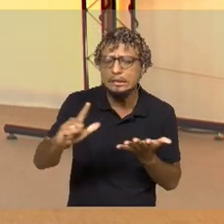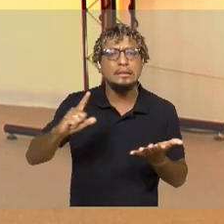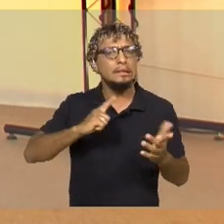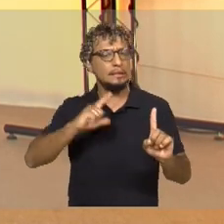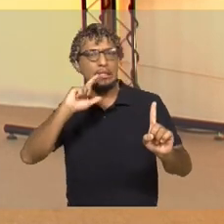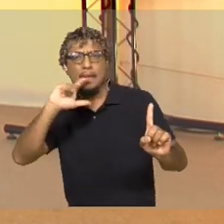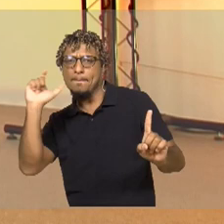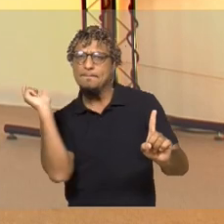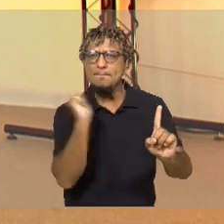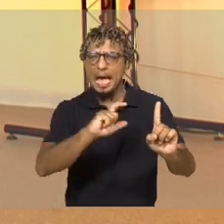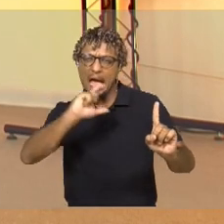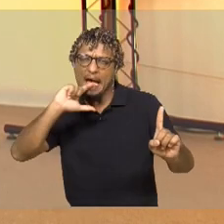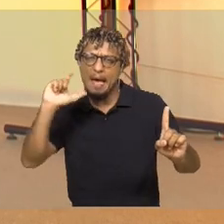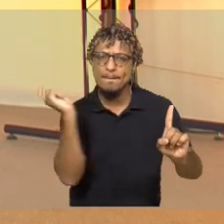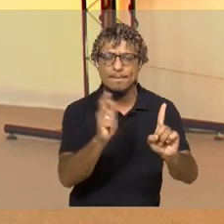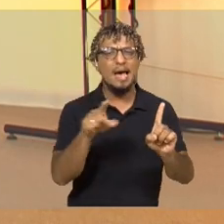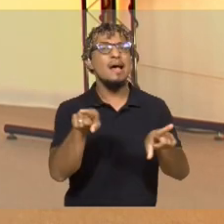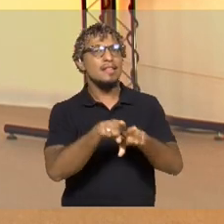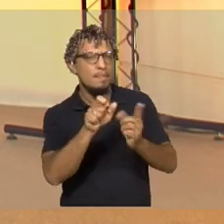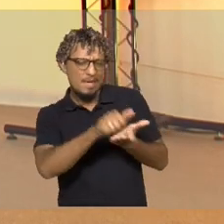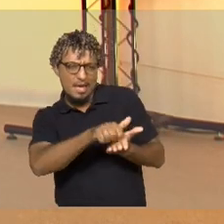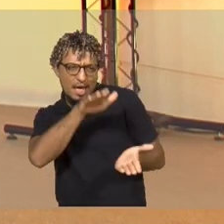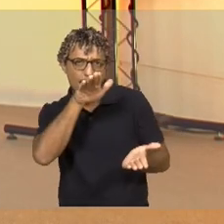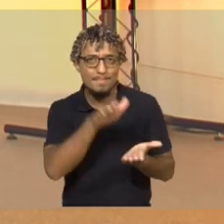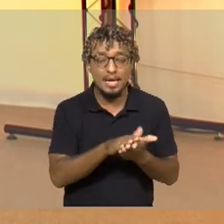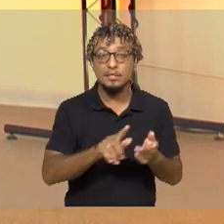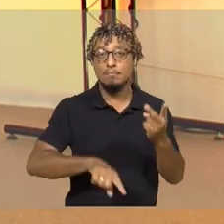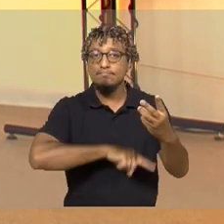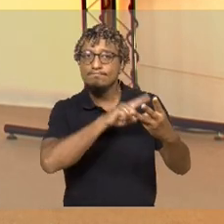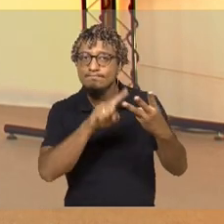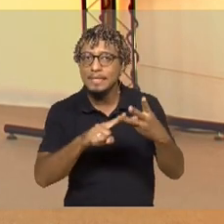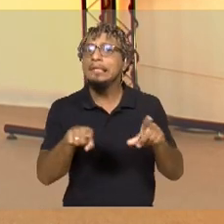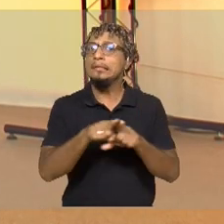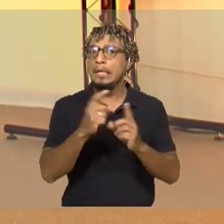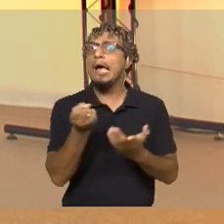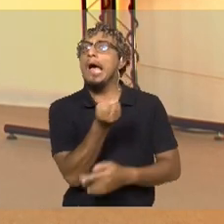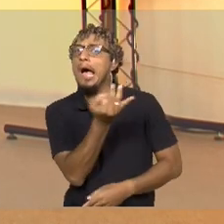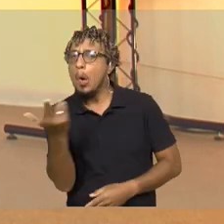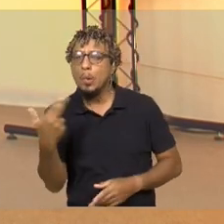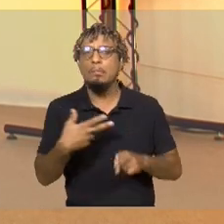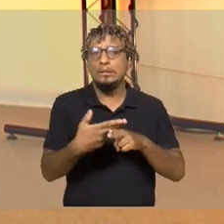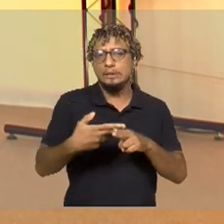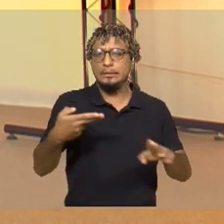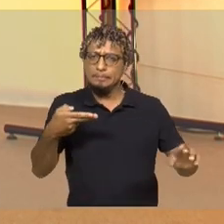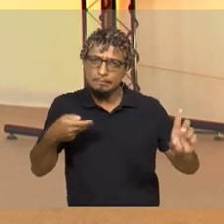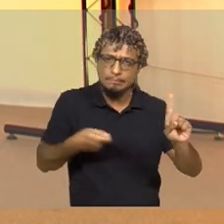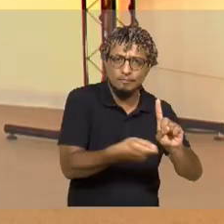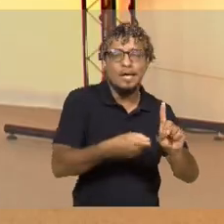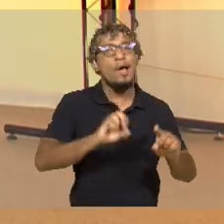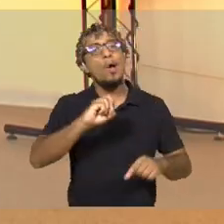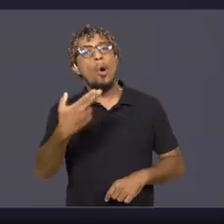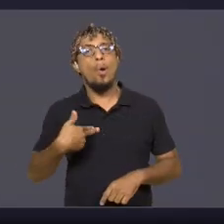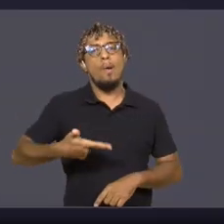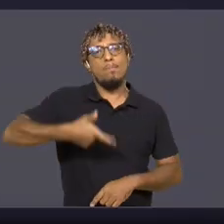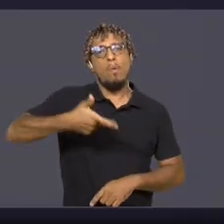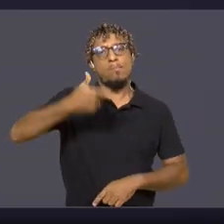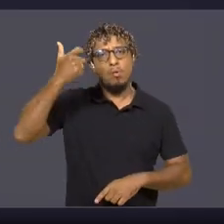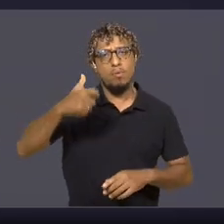vítimas de xingamentos e ameaças, até aquelas que foram esfaqueadas ou alvo de tiros.